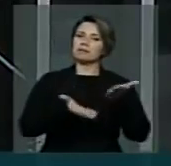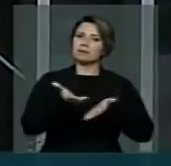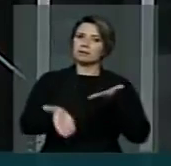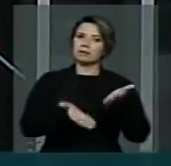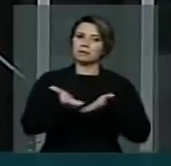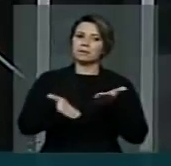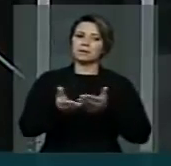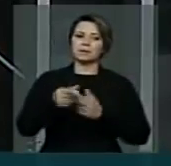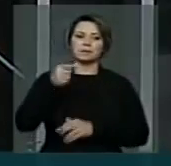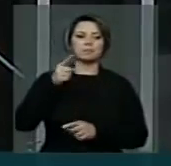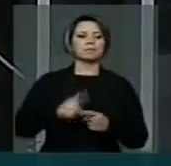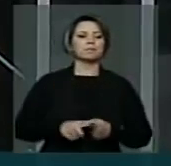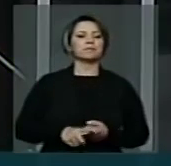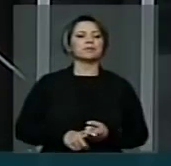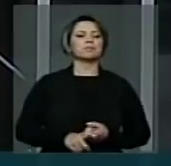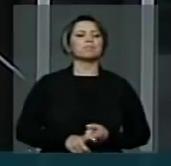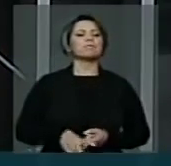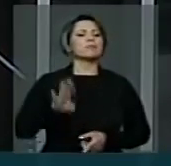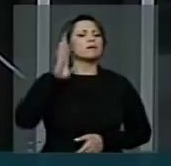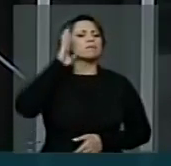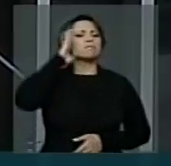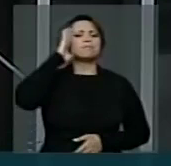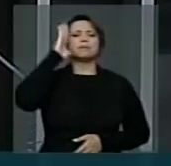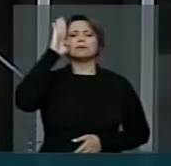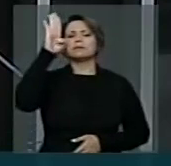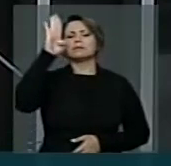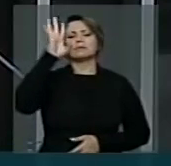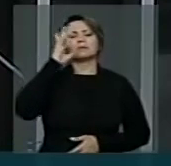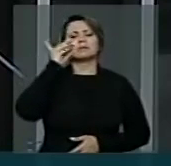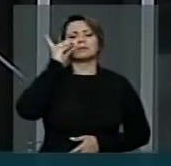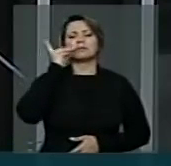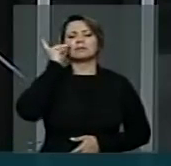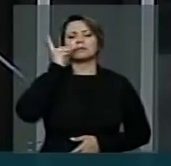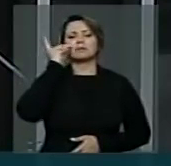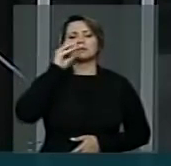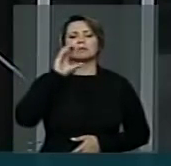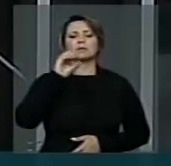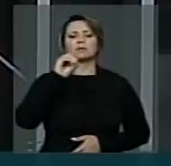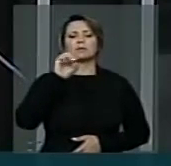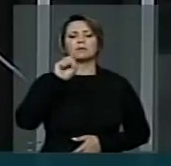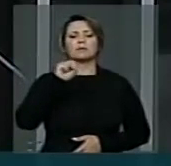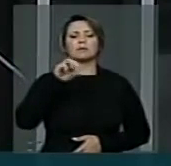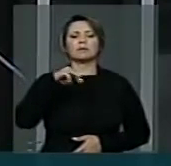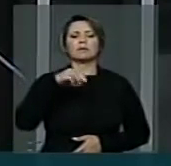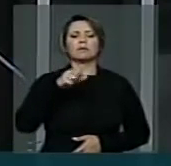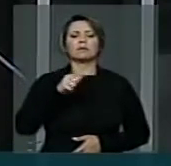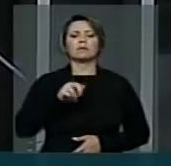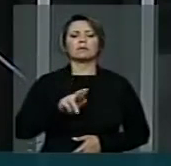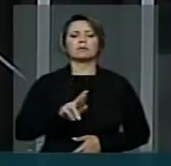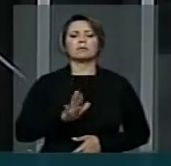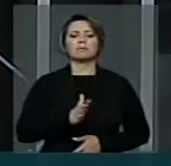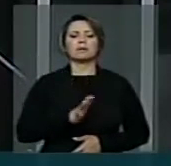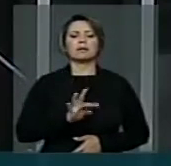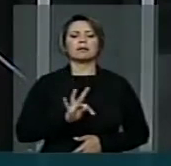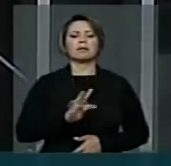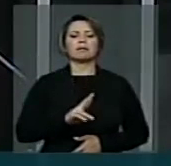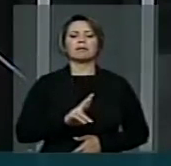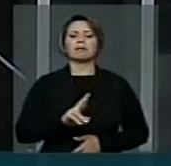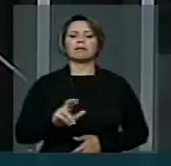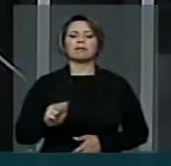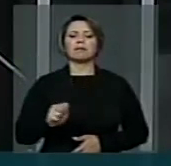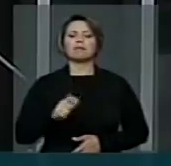gesto do plenário e, principalmente, o deputado Osmar Terra, que foi e é um deputado